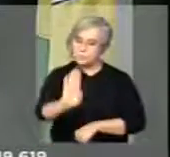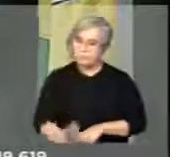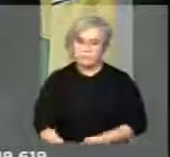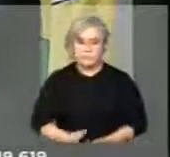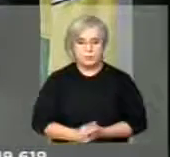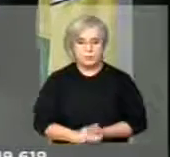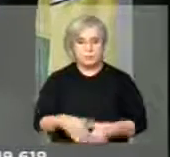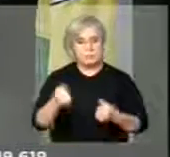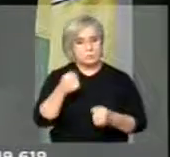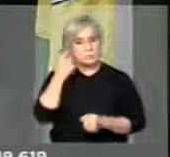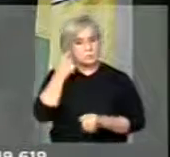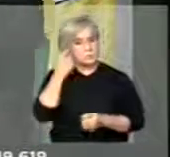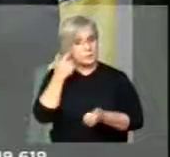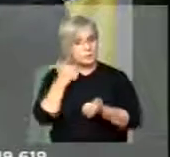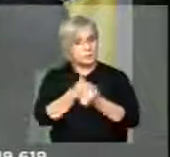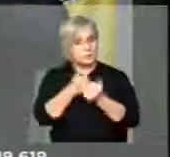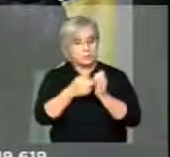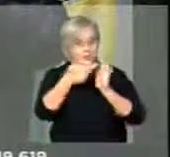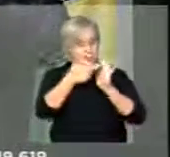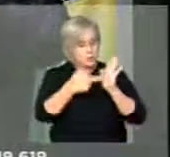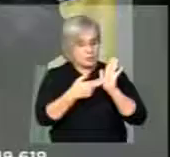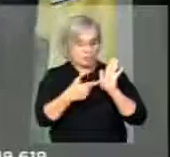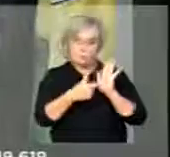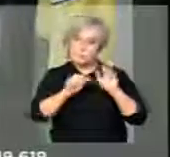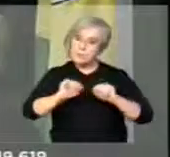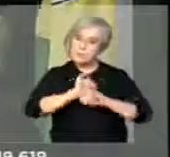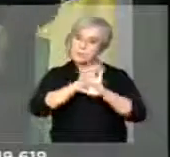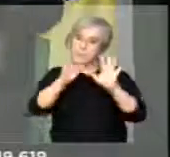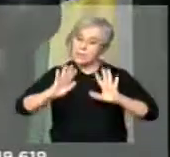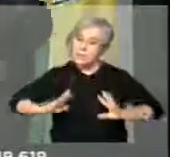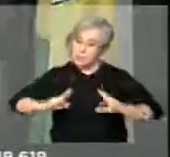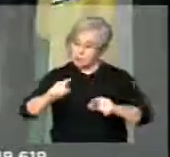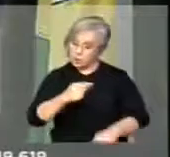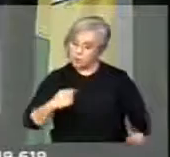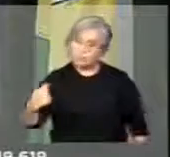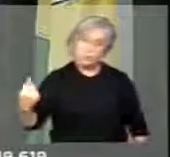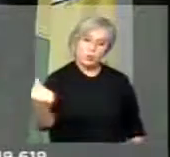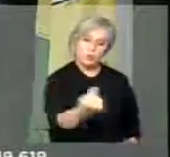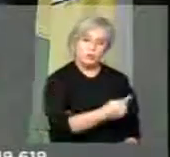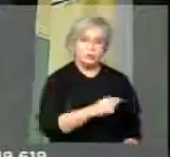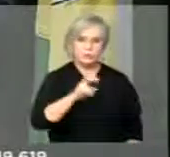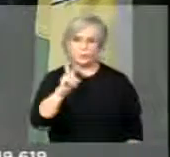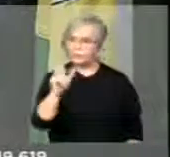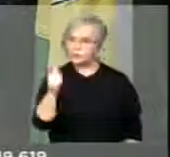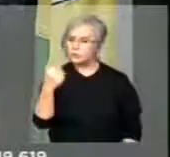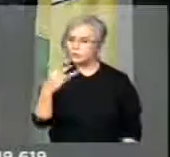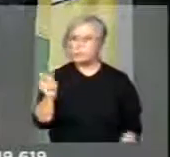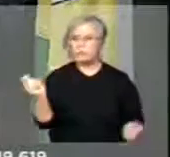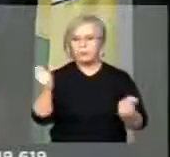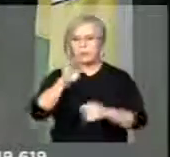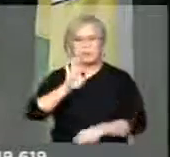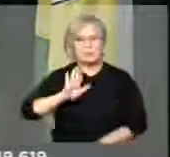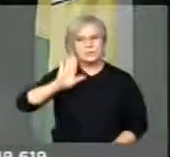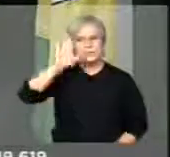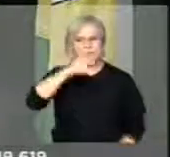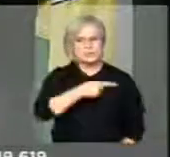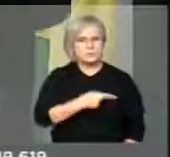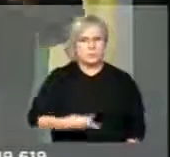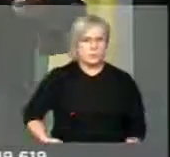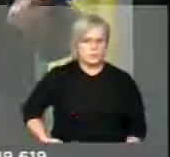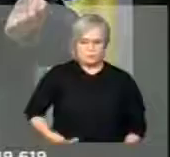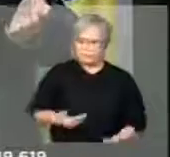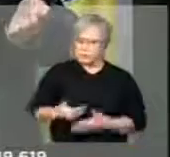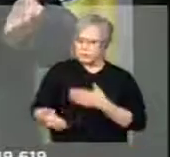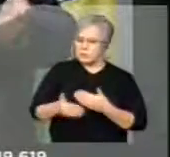temos que pensar que o regimento é claro, todos nós podemos ser candidato a presidente, avulsa por